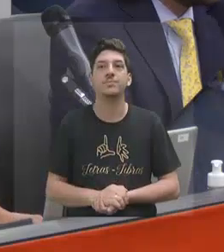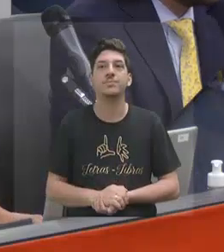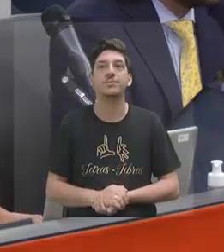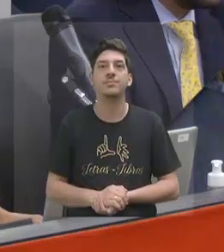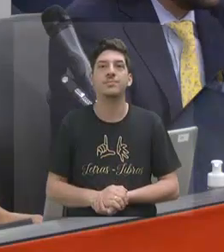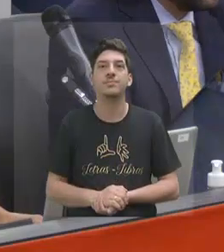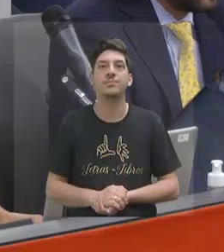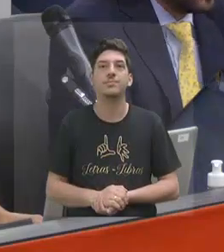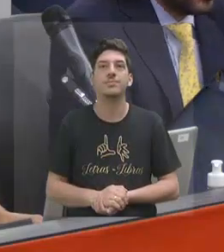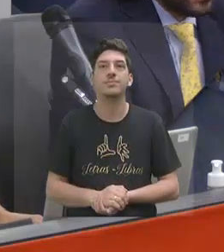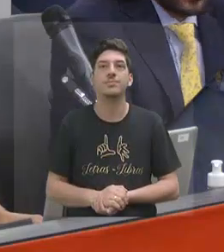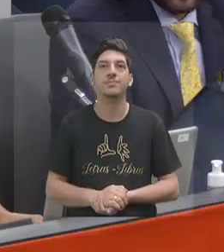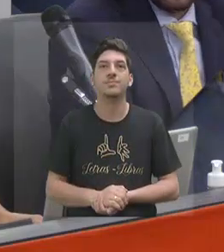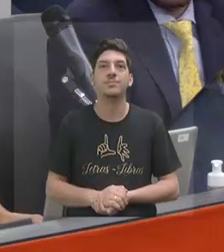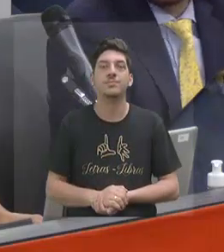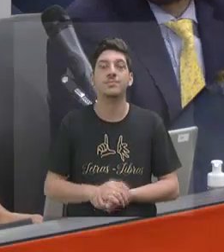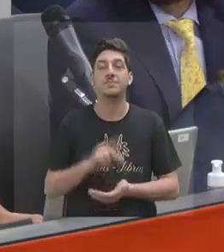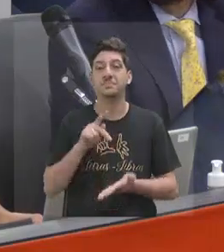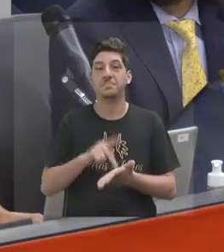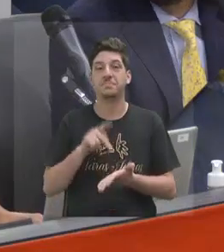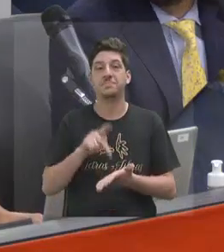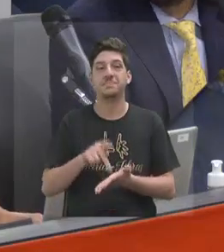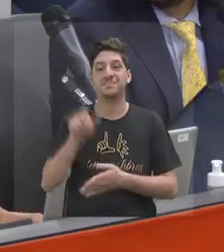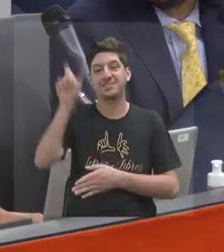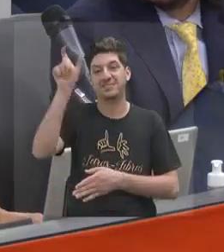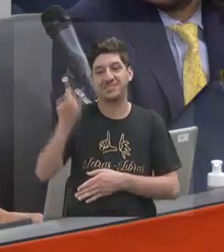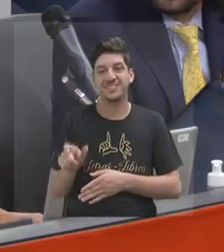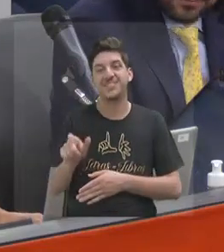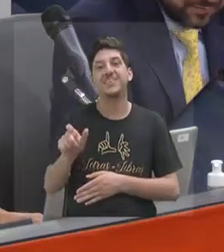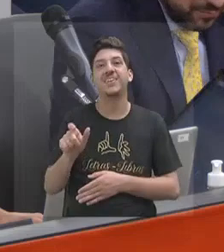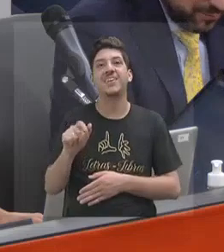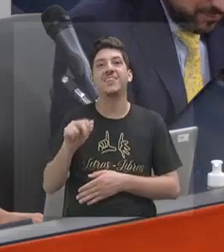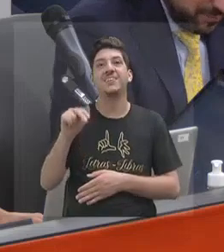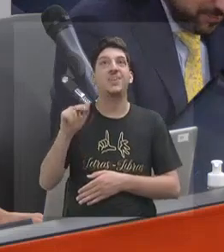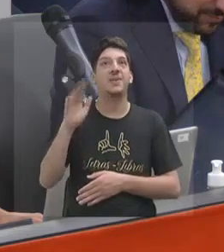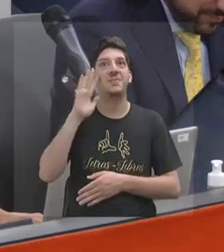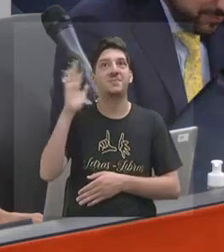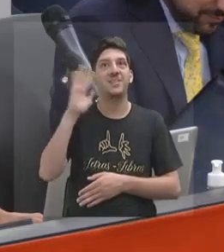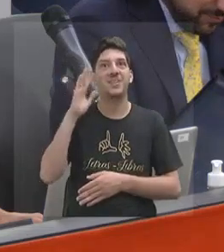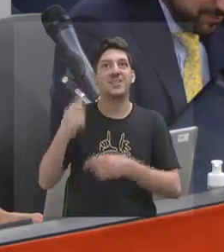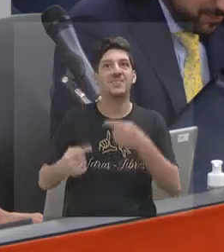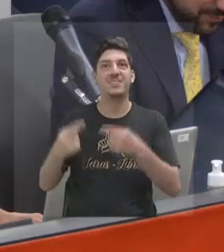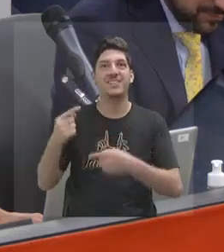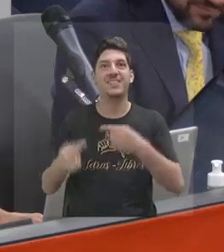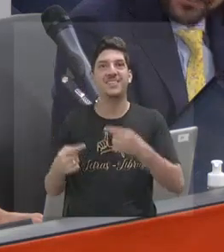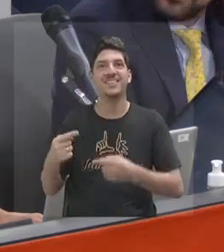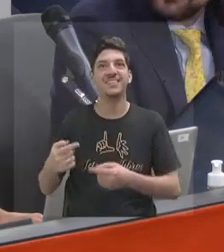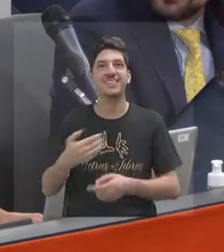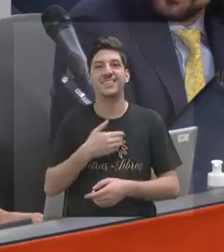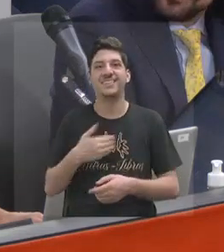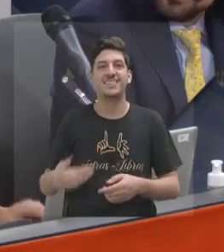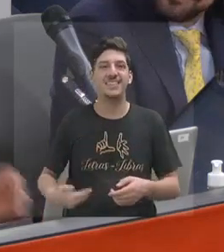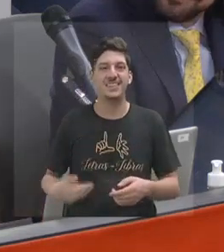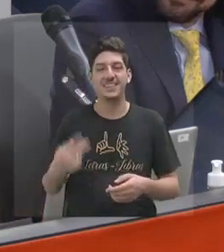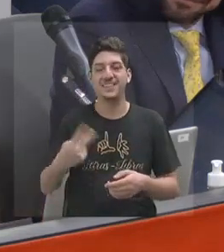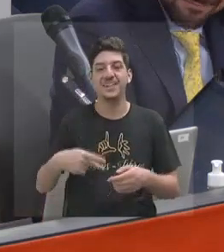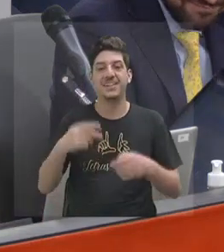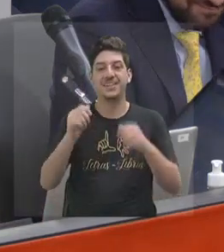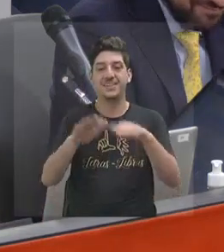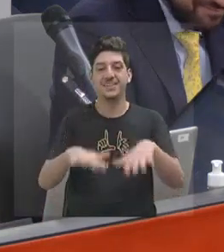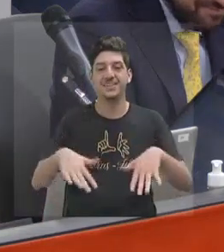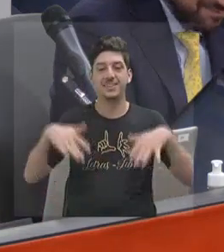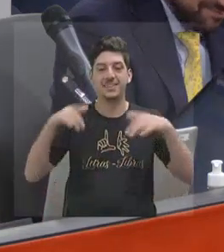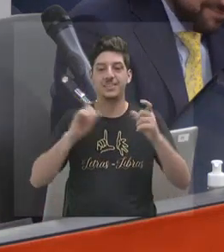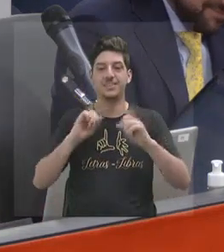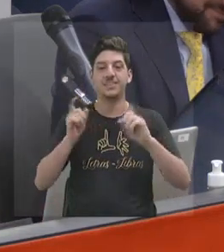Realmente, é uma pessoa que nunca imaginava estar na política, estar sentado em uma audiência pública na